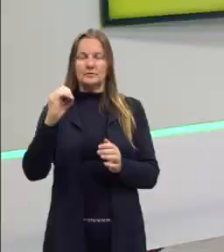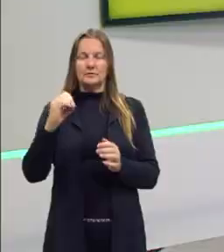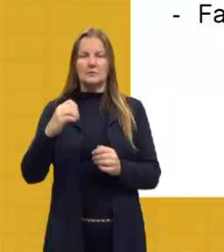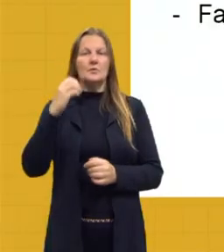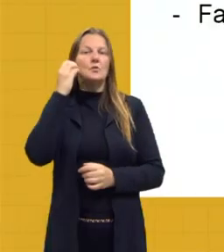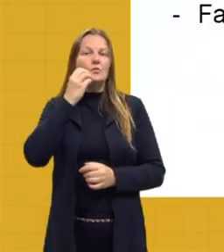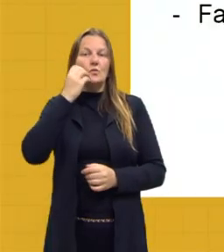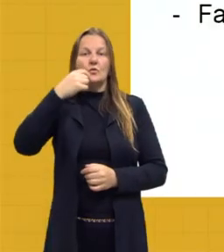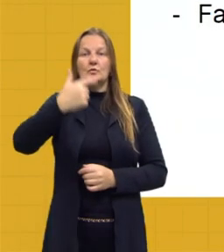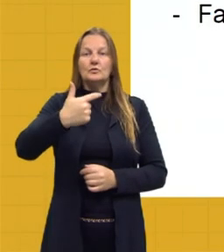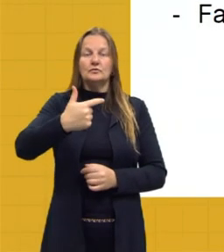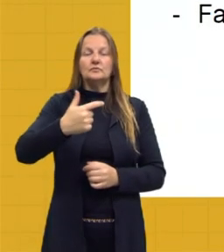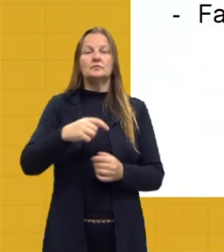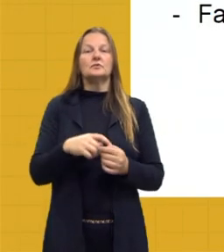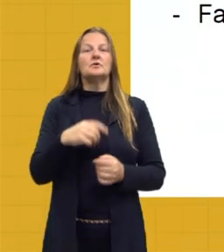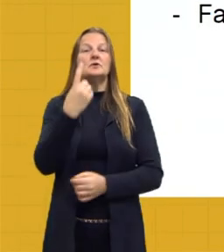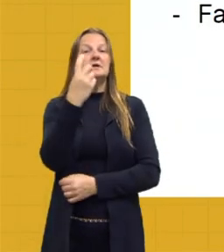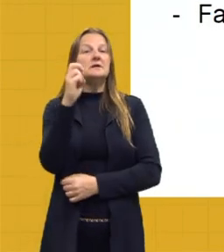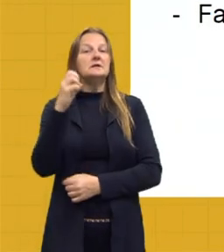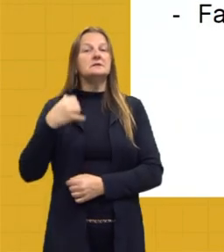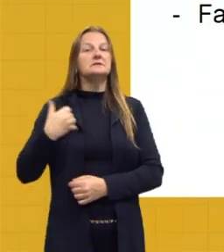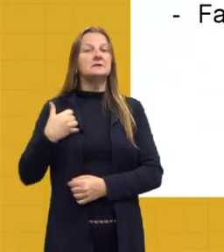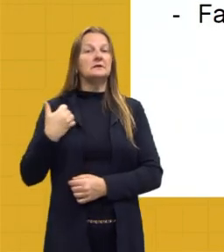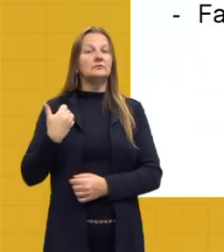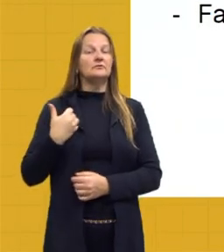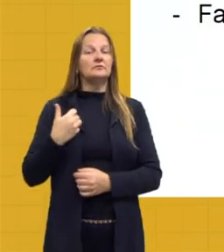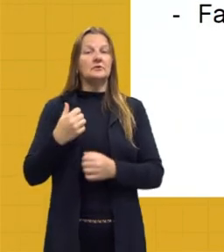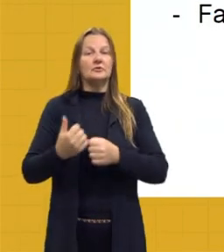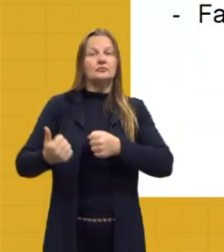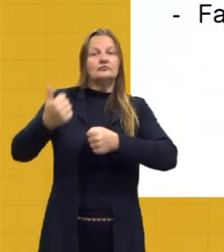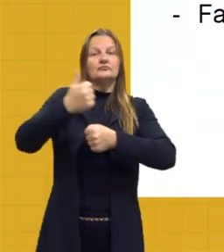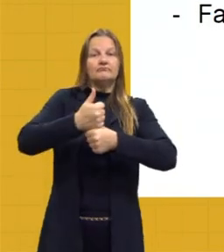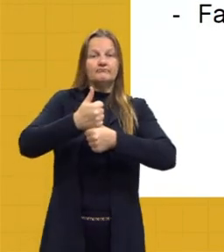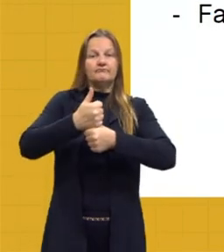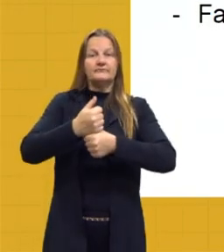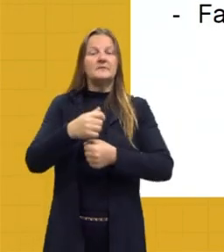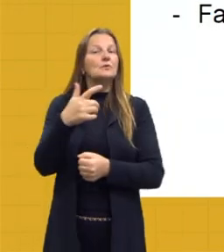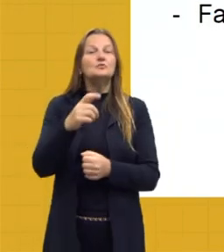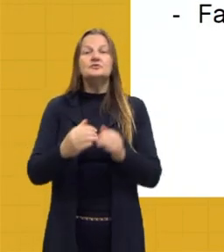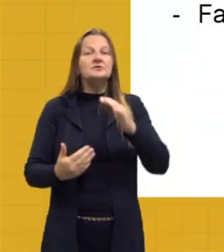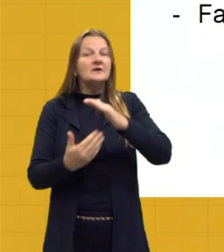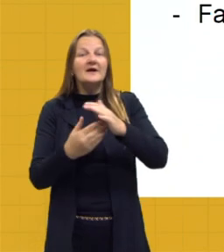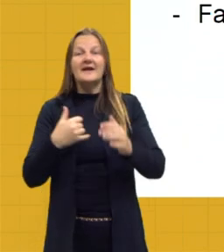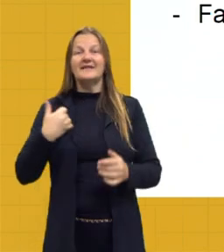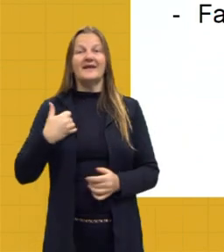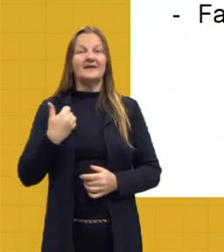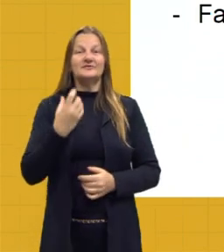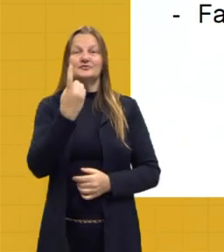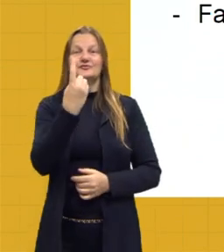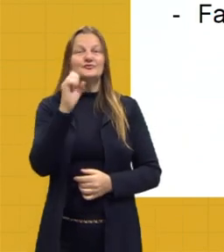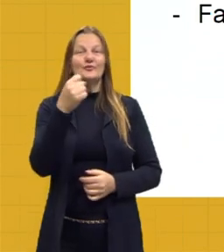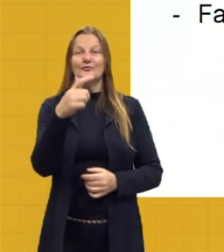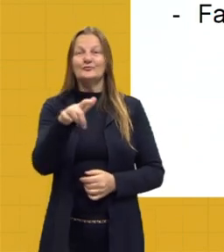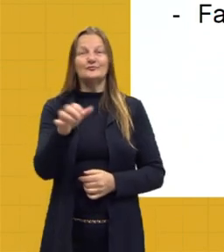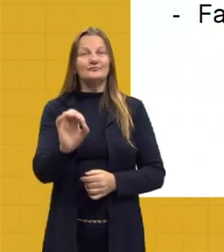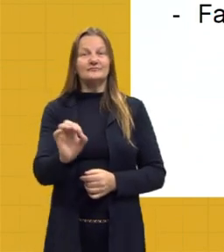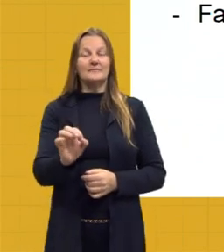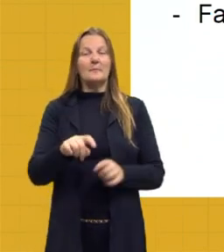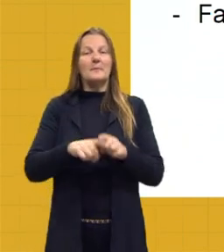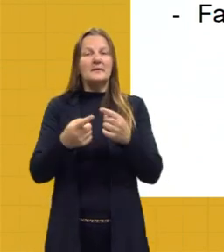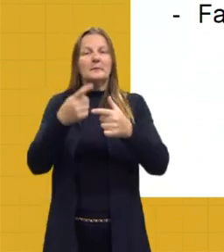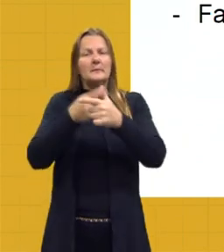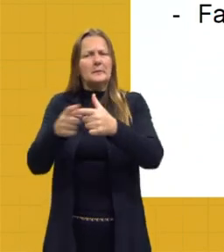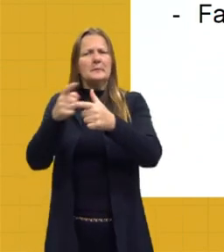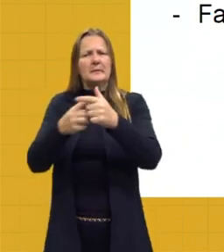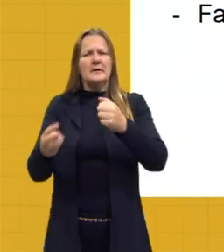Pedro II tinha 15 anos e deram um golpe da maioridade. Dom Pedro II ainda não era maior, mas estava tendo muito problema